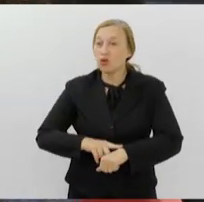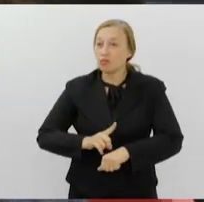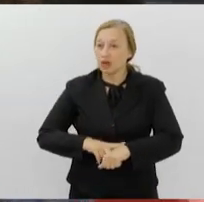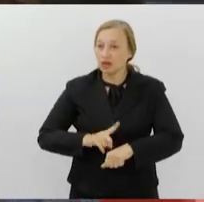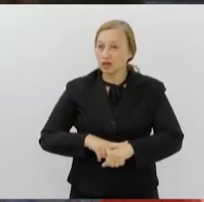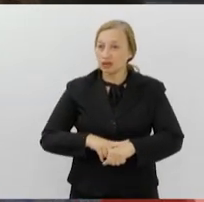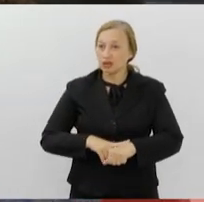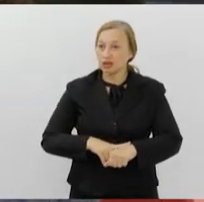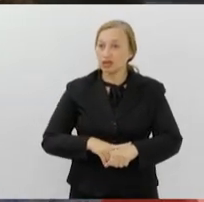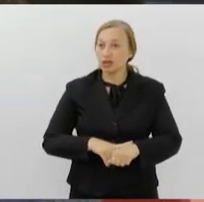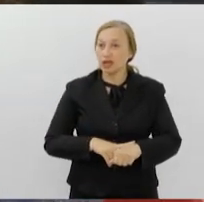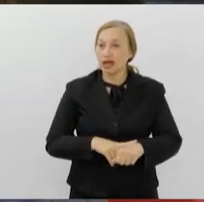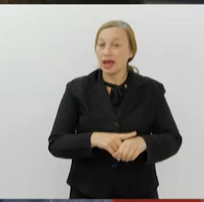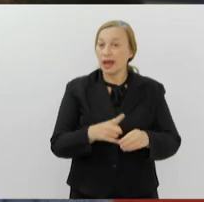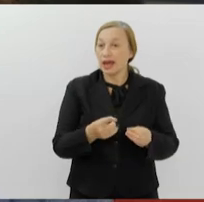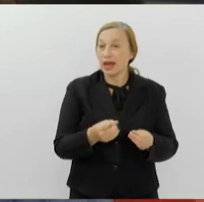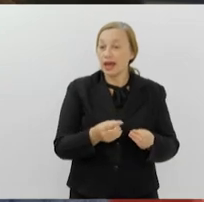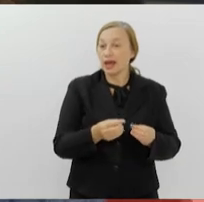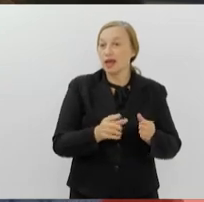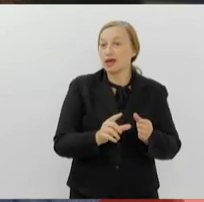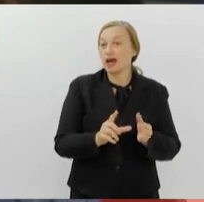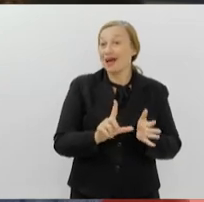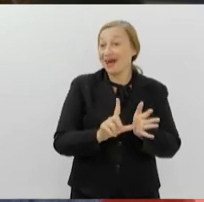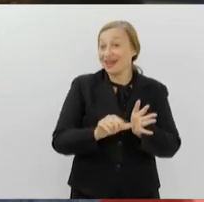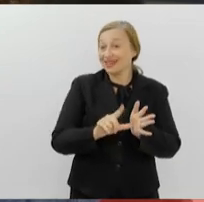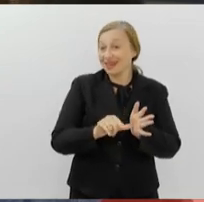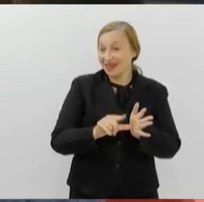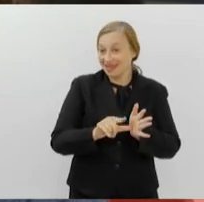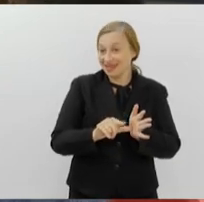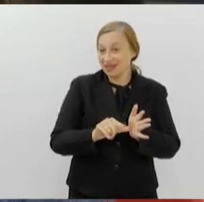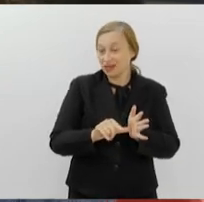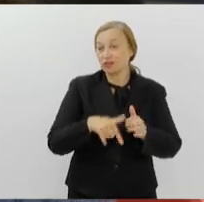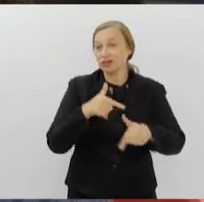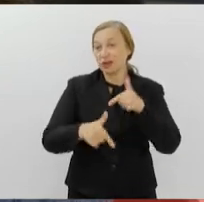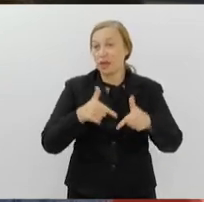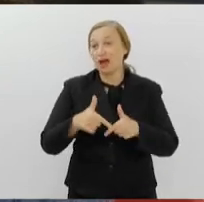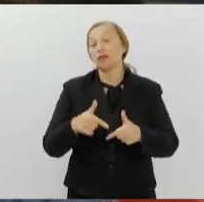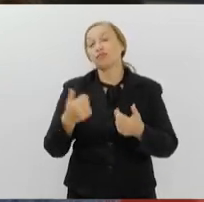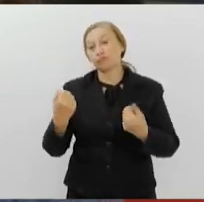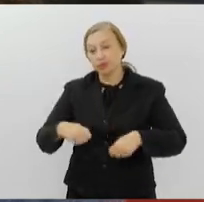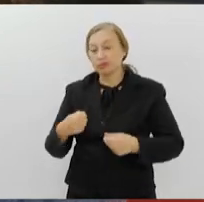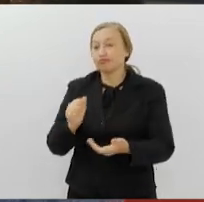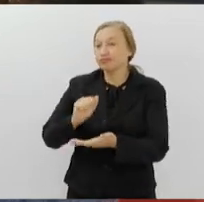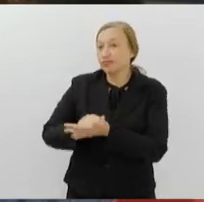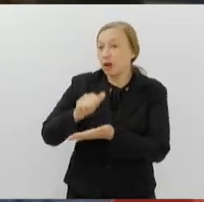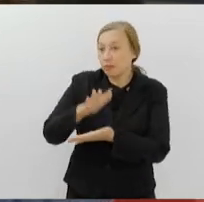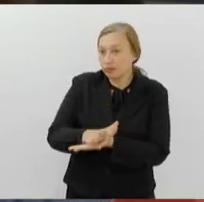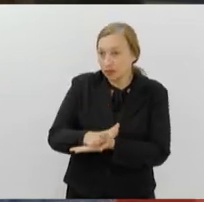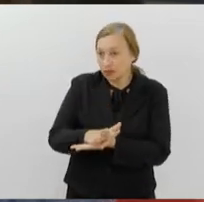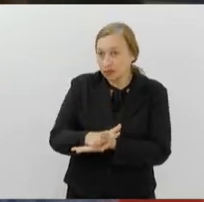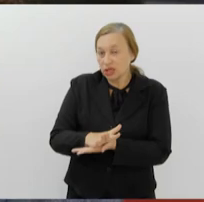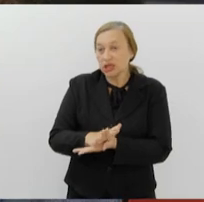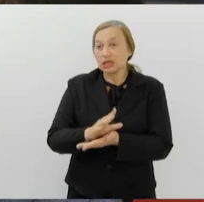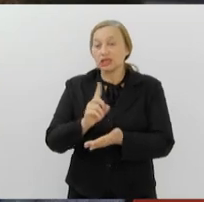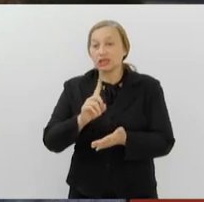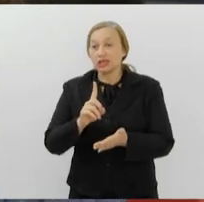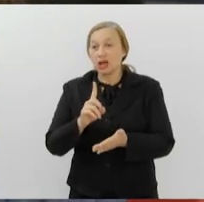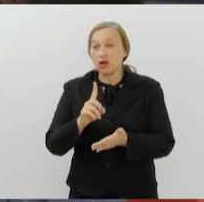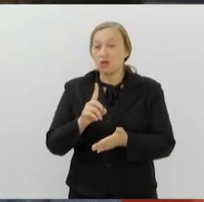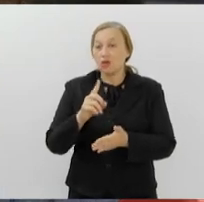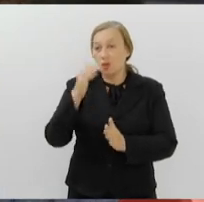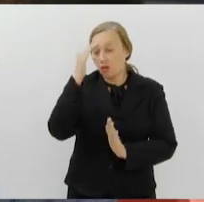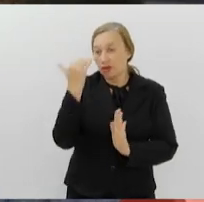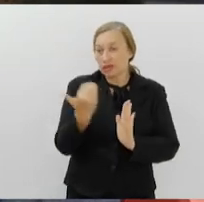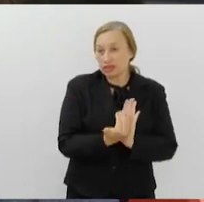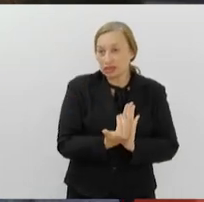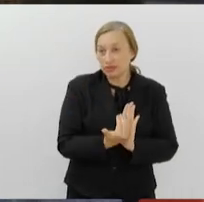desregula o setor. Há um ponto que ela deveria fazer uma multa em relação a esses descumprimentos, esses cancelamentos em